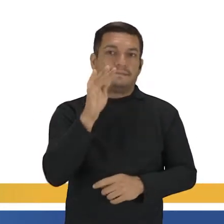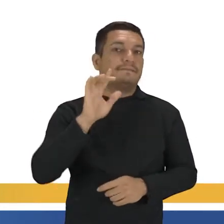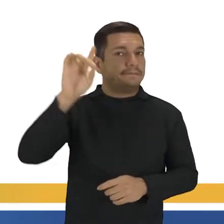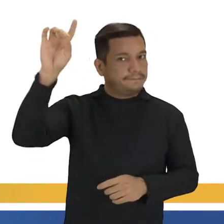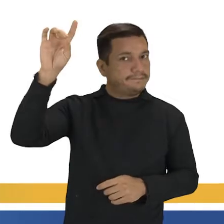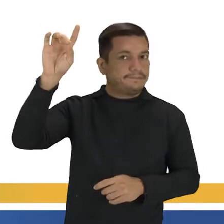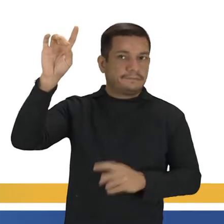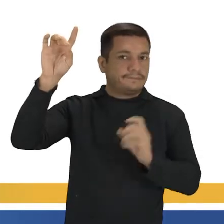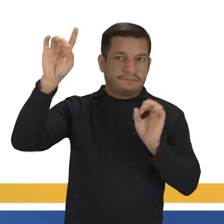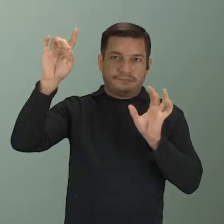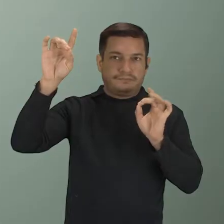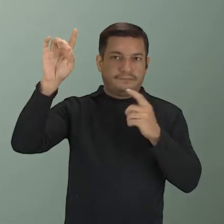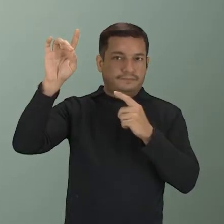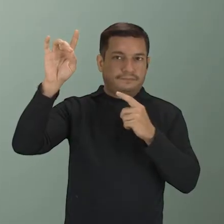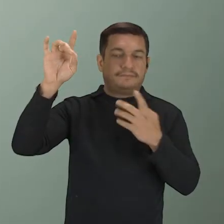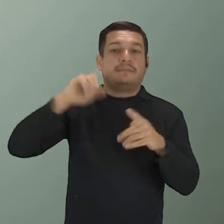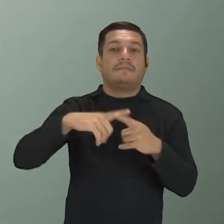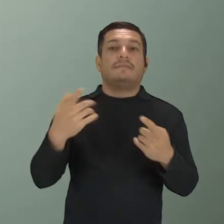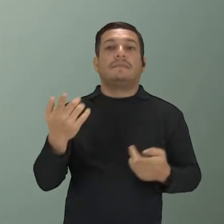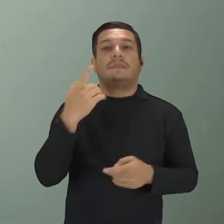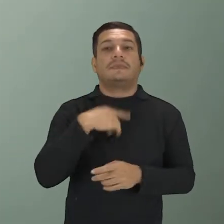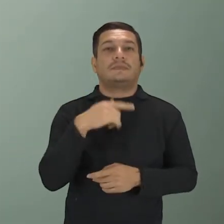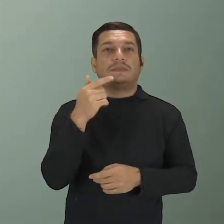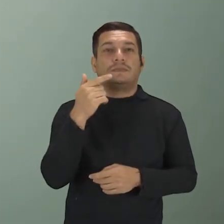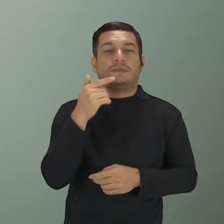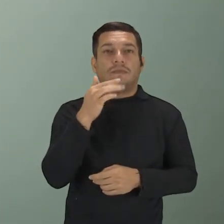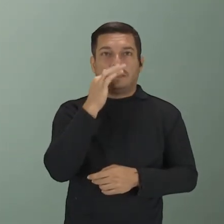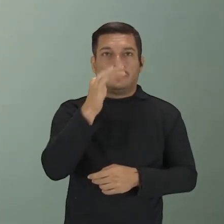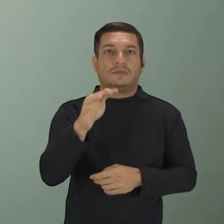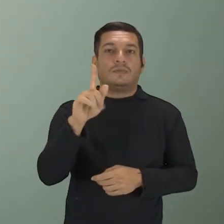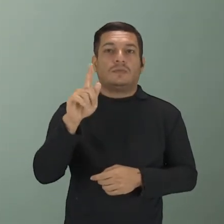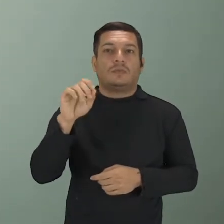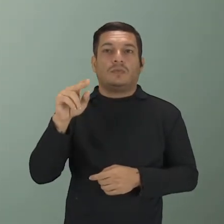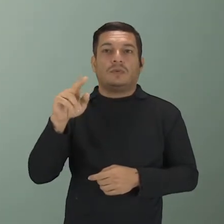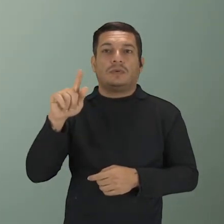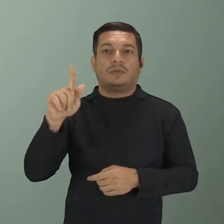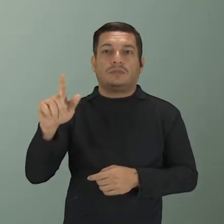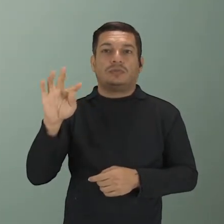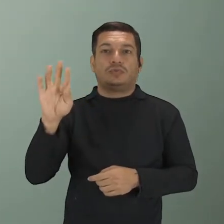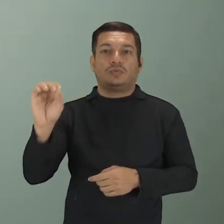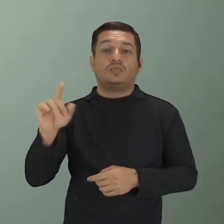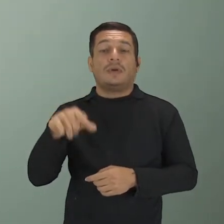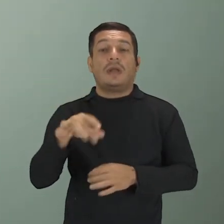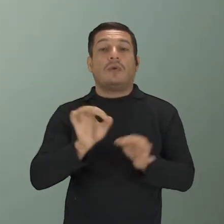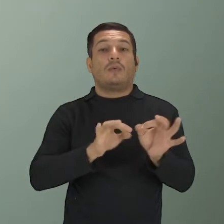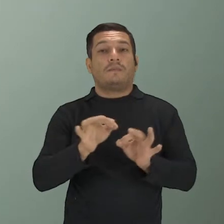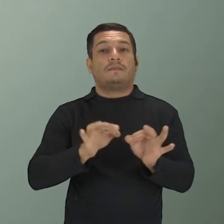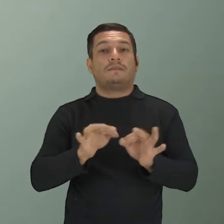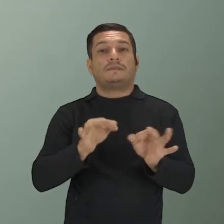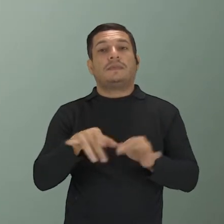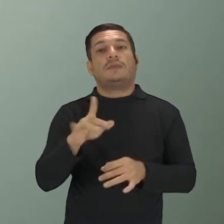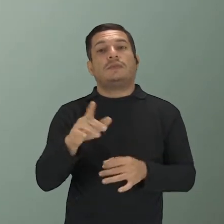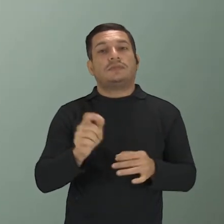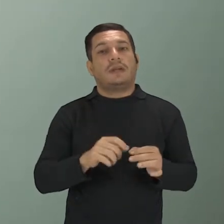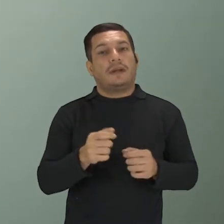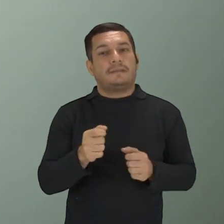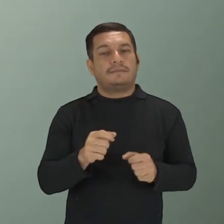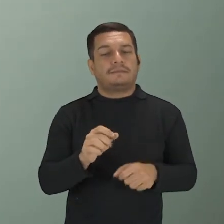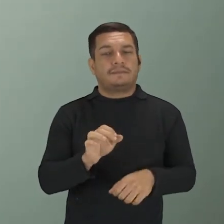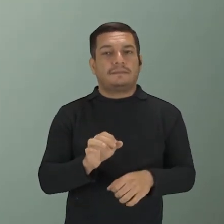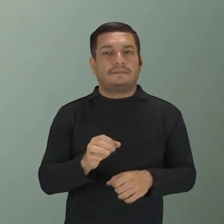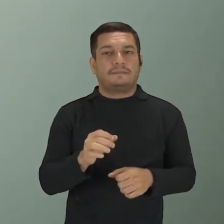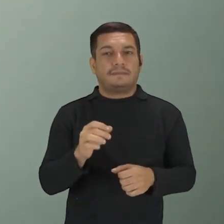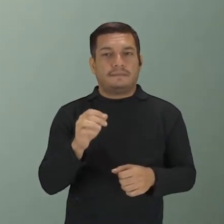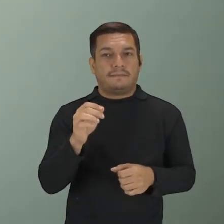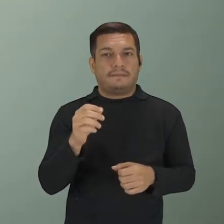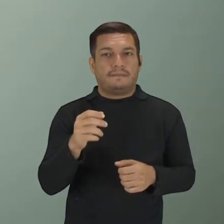né? Mas o futuro com going to é o futuro planejado, que você já se programou. Lembra